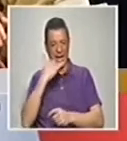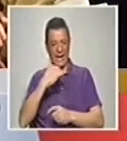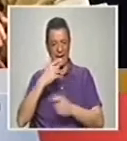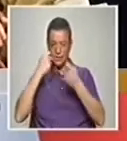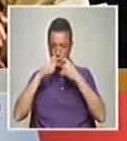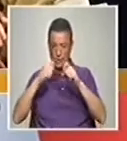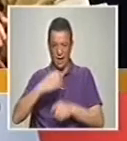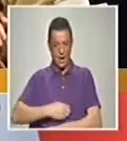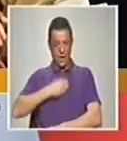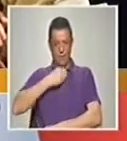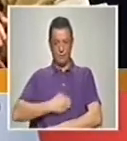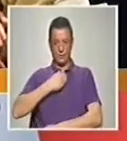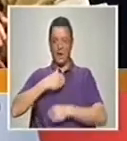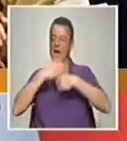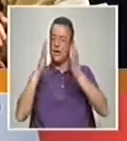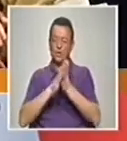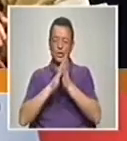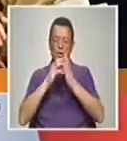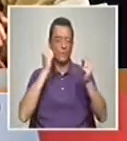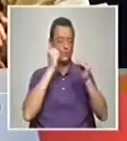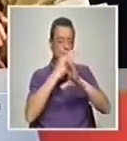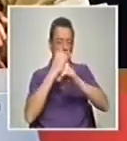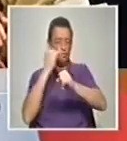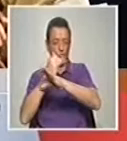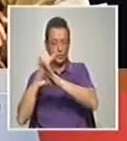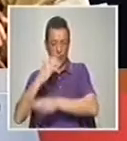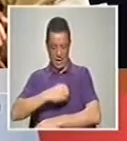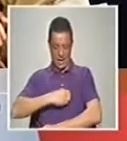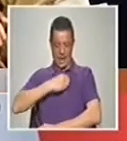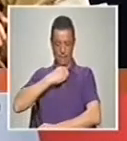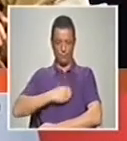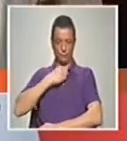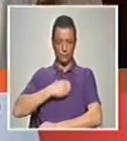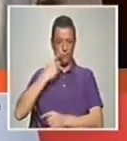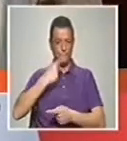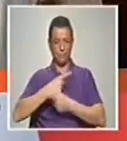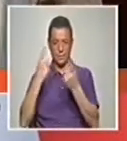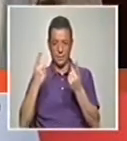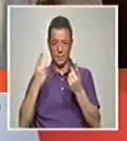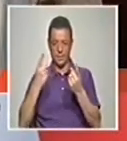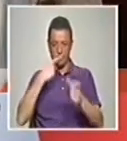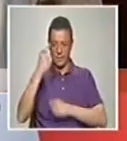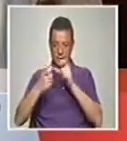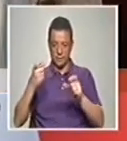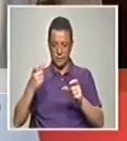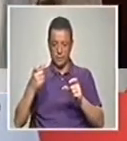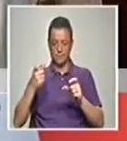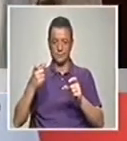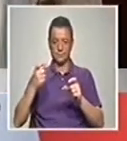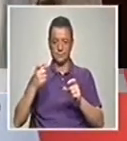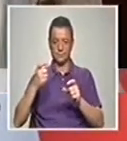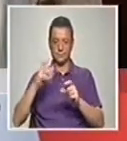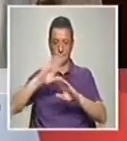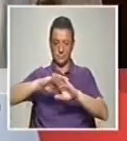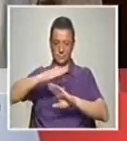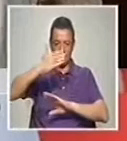chora, que se emociona, há todo um painel de emoções que são provocados no público, o espectador, que sai de